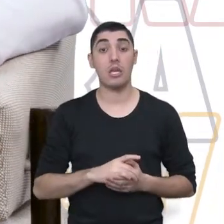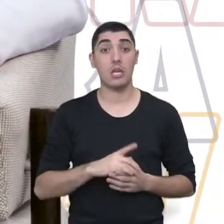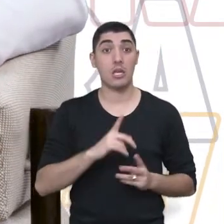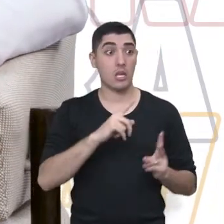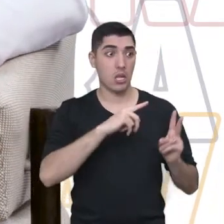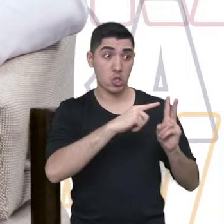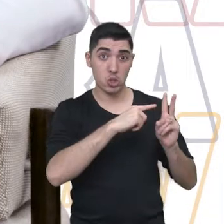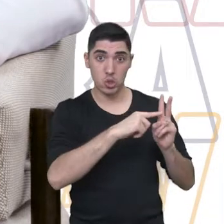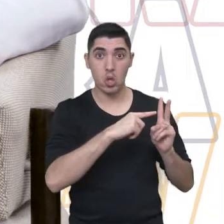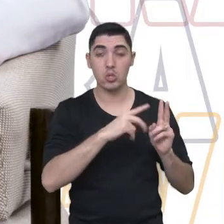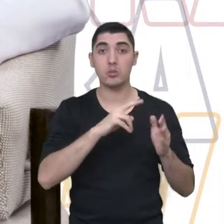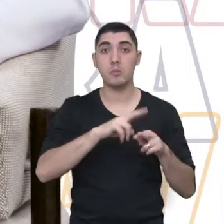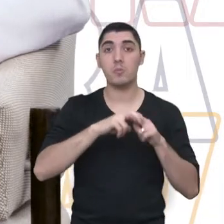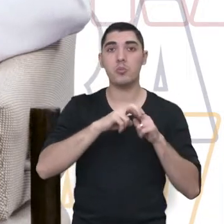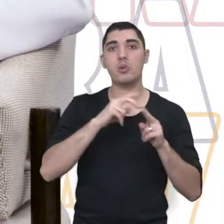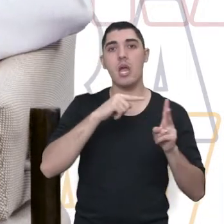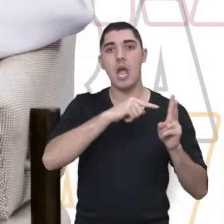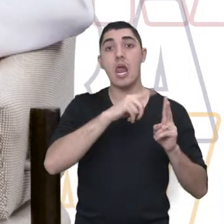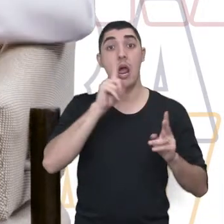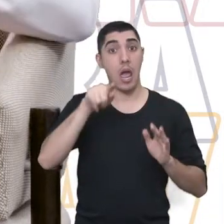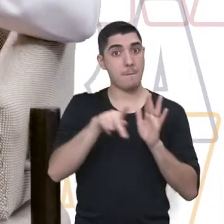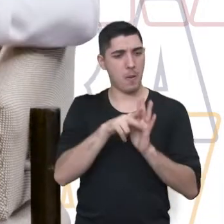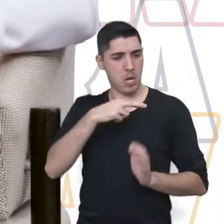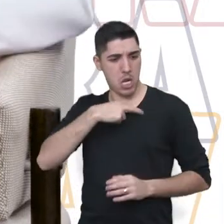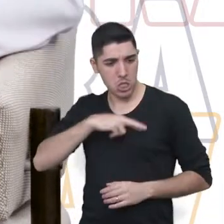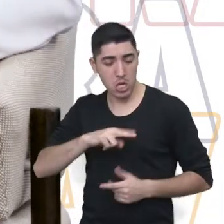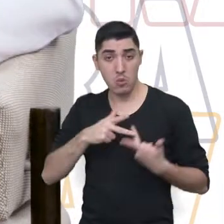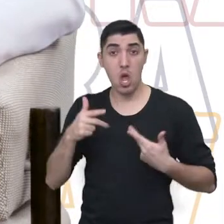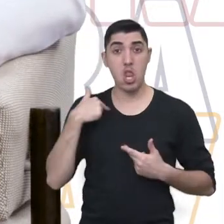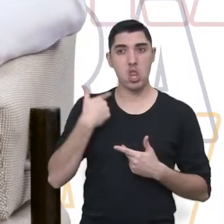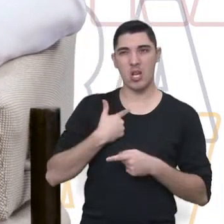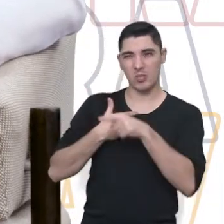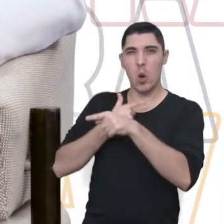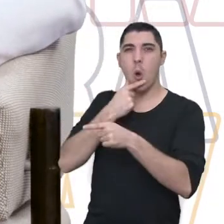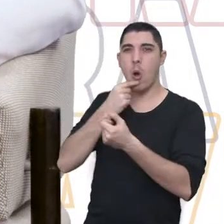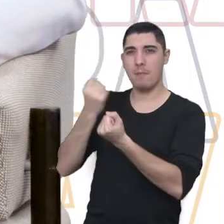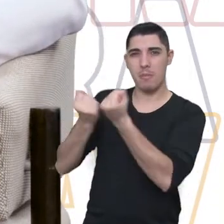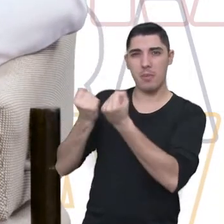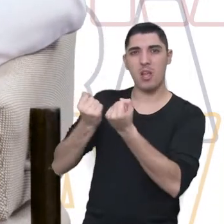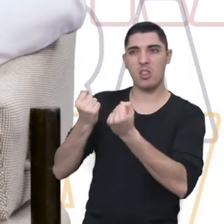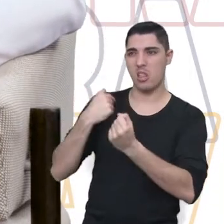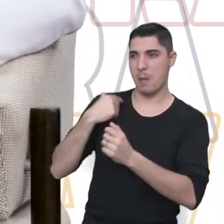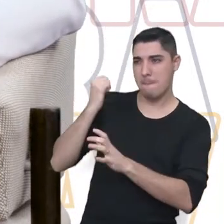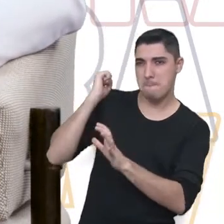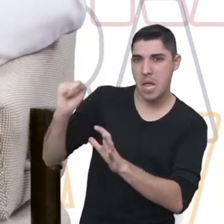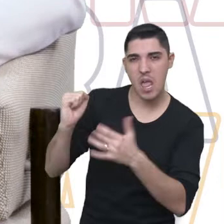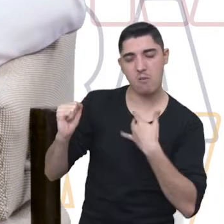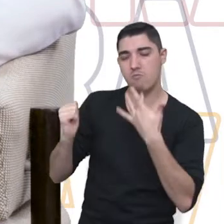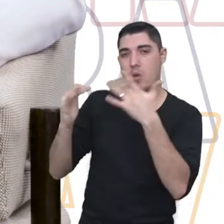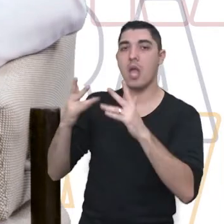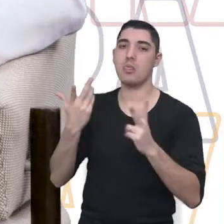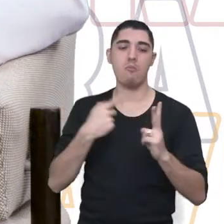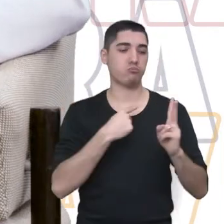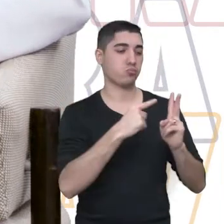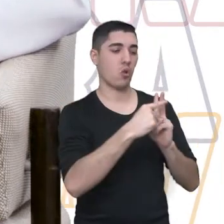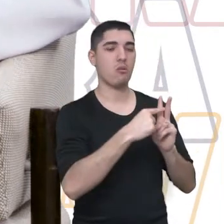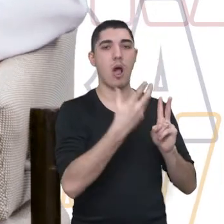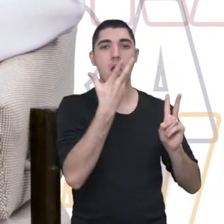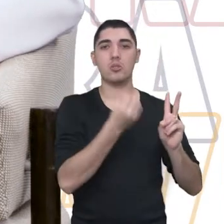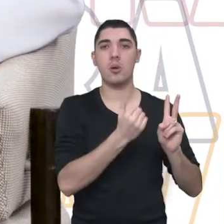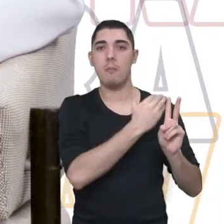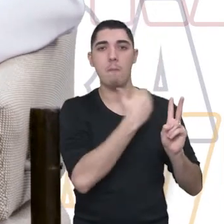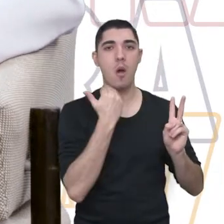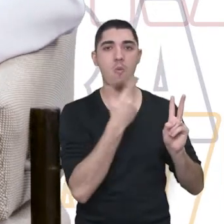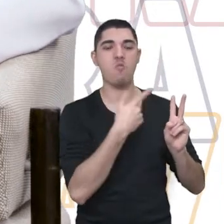religiosos e para eu não matar esse rapaz, né? Que estava dirigindo o carro. Então, nós vamos nos matar. E eu,